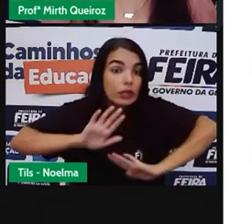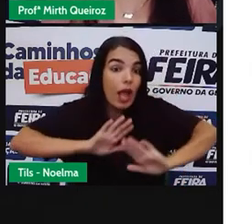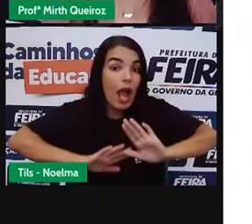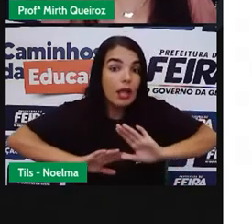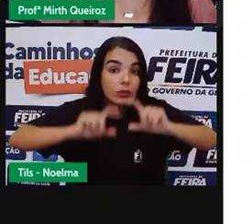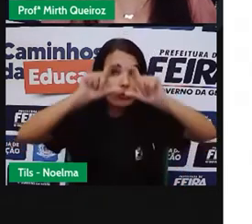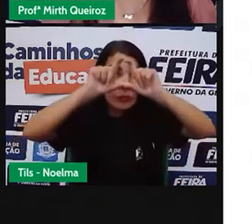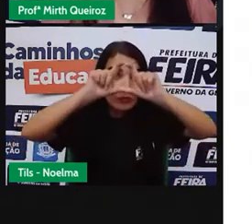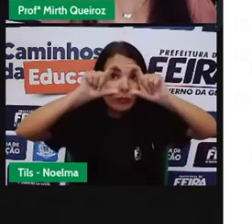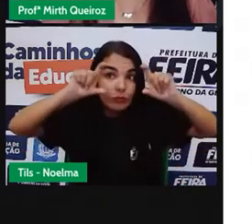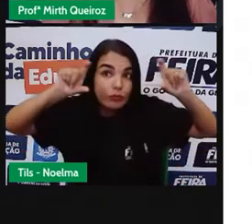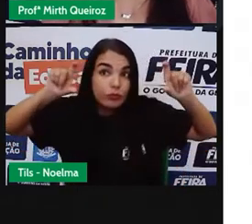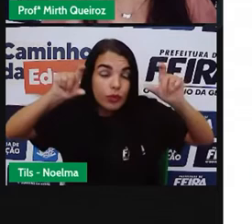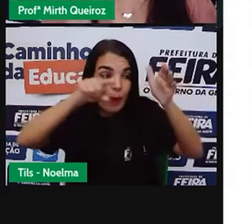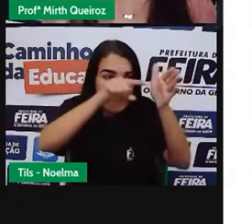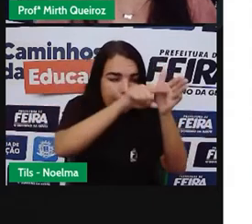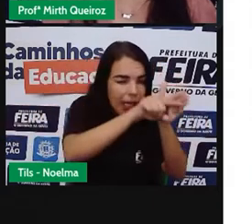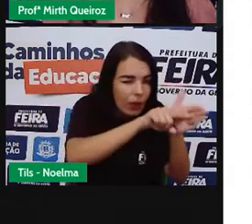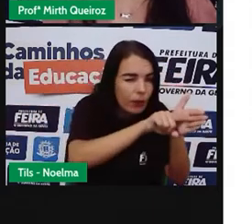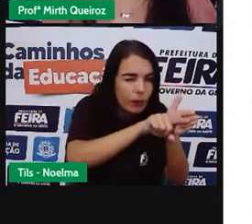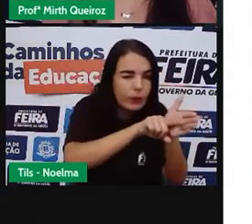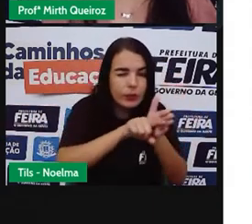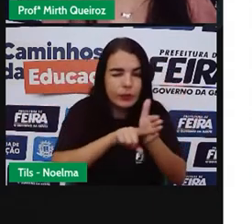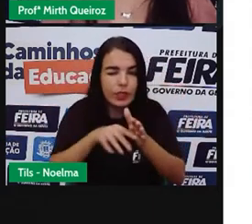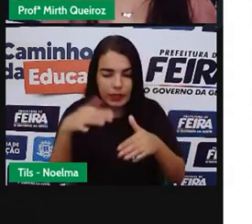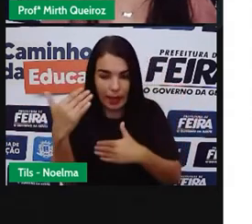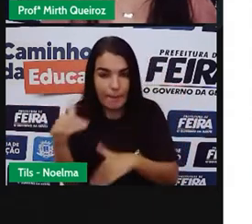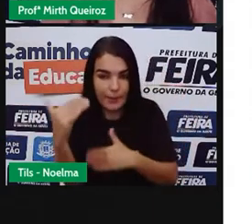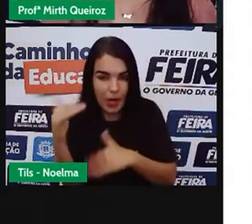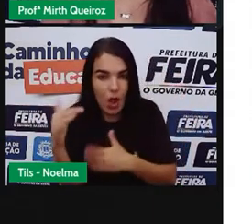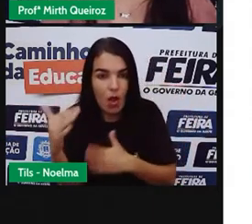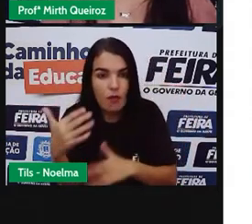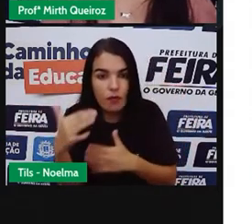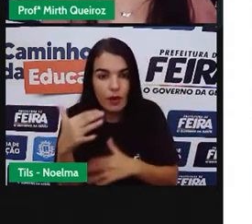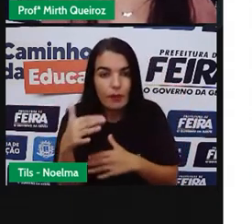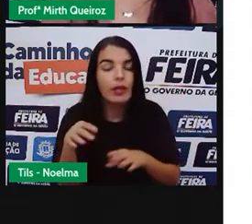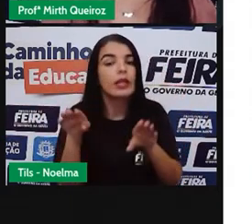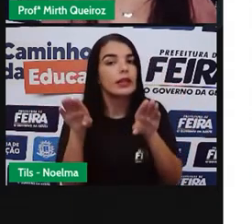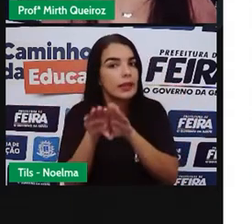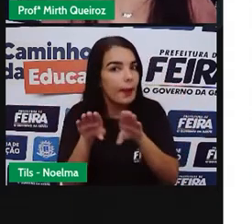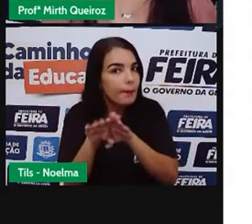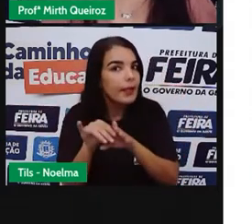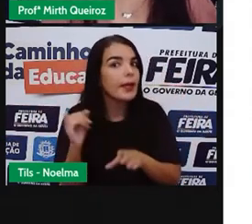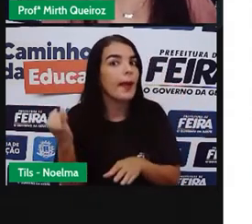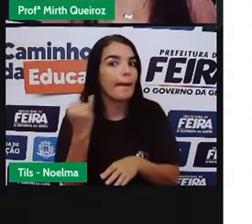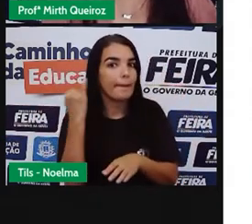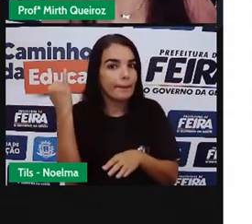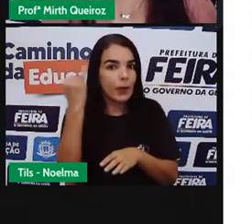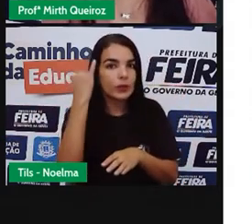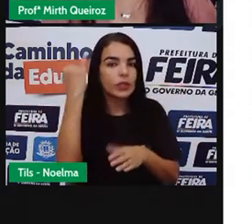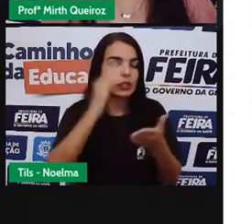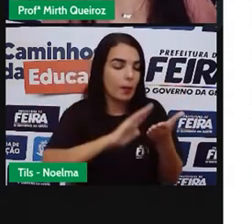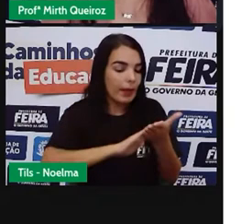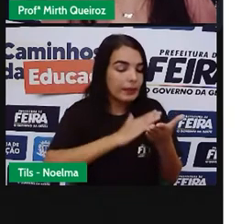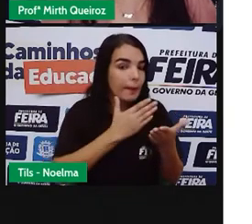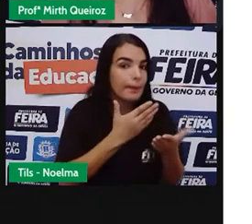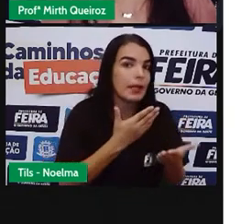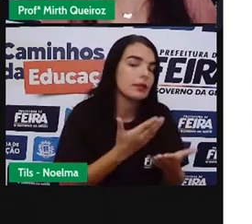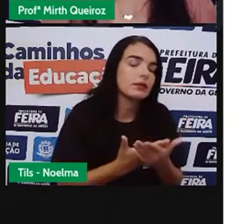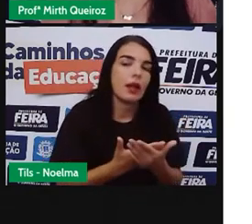enunciado, né? O enunciado de cada questão, que é a perguntinha de cada questão aí quando vocês vão responder uma atividade interpretativa, né?